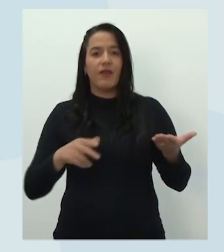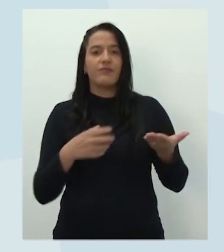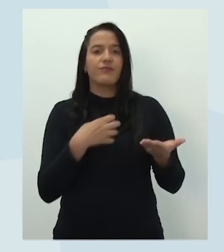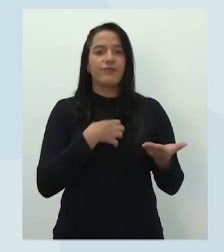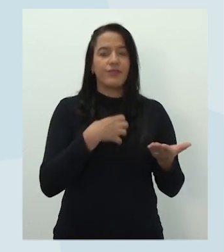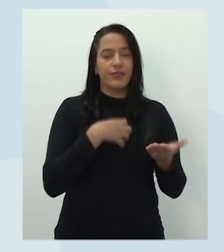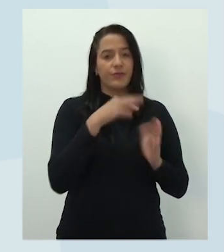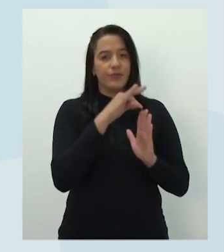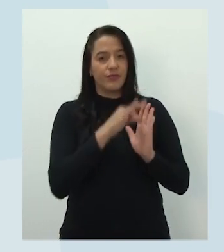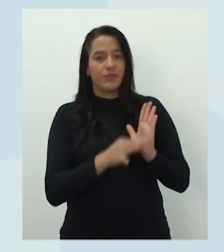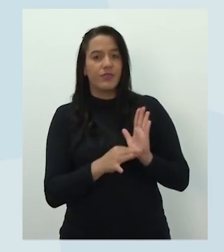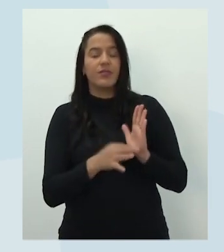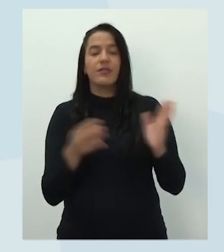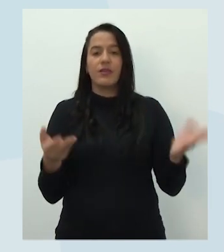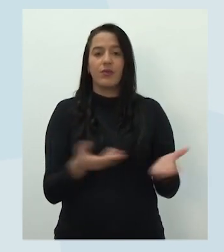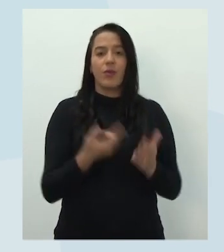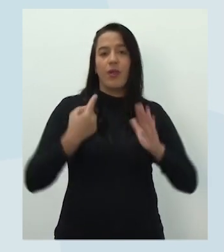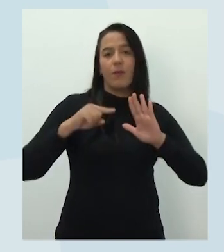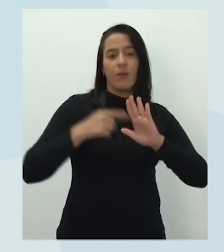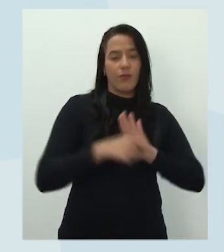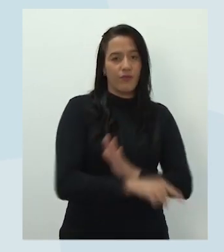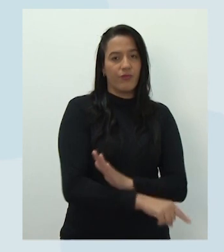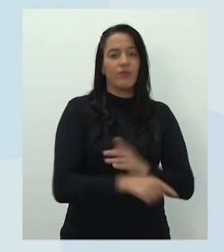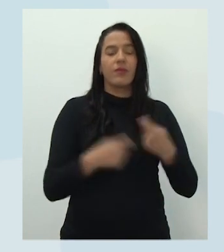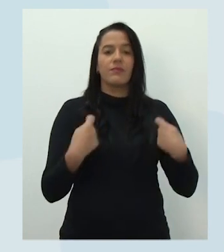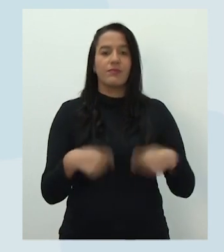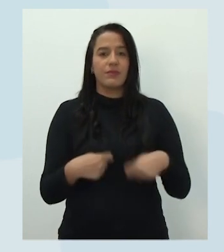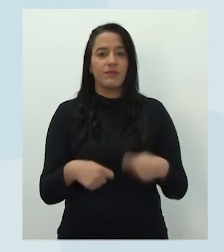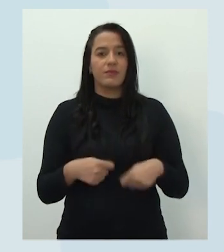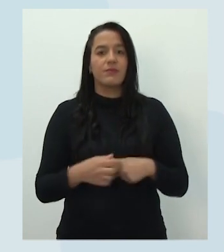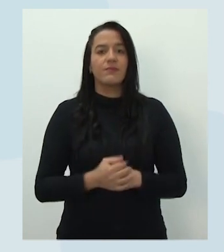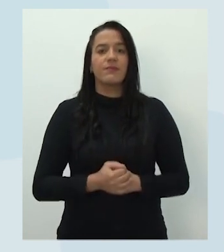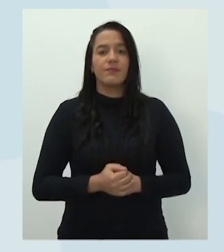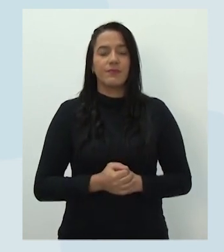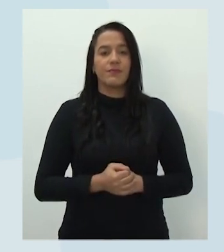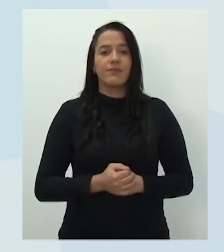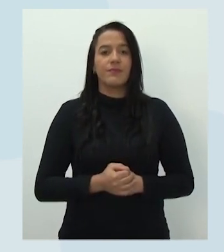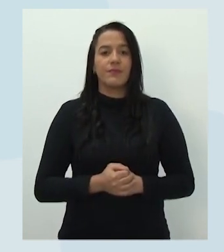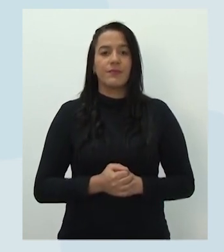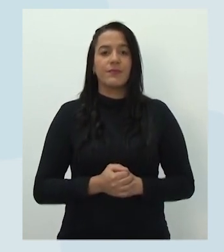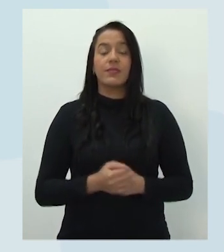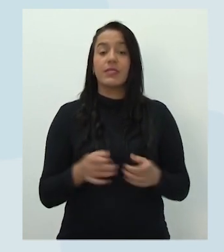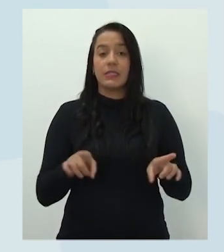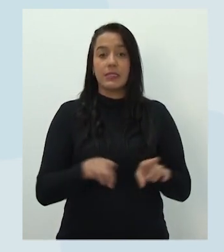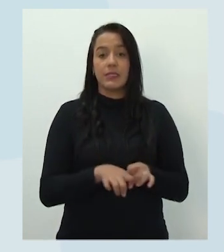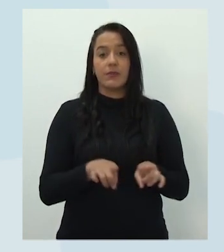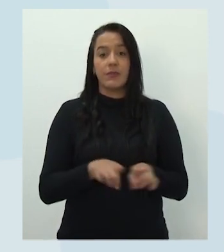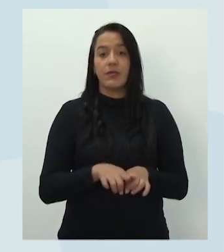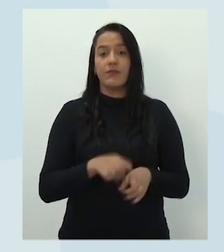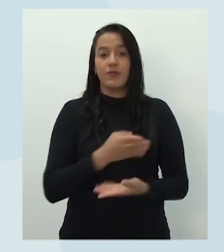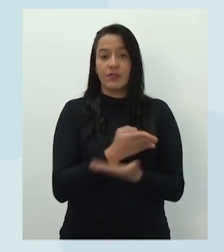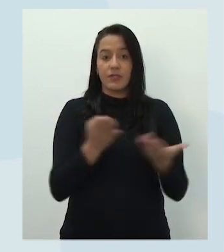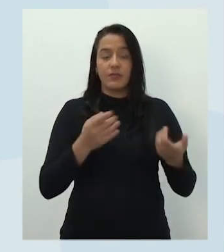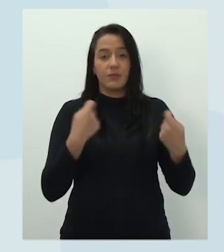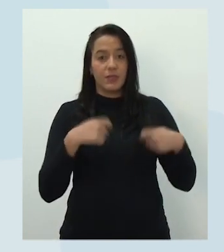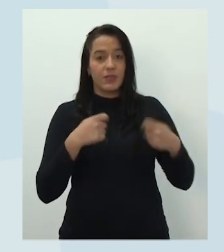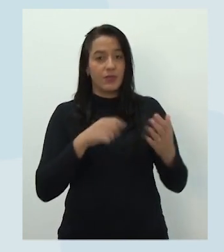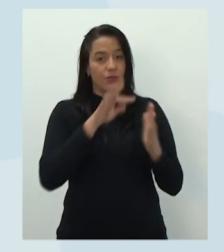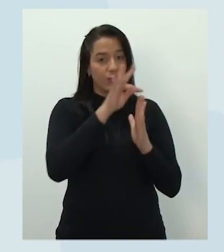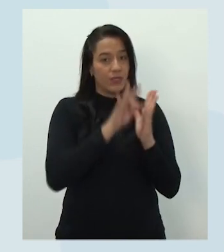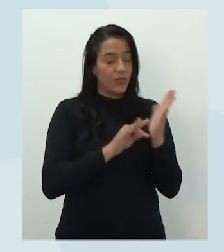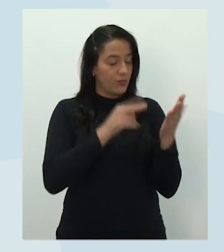aprofundar aí nesse mar de gêneros textuais, que é um oceano enorme, e reconhecer a diferença entre